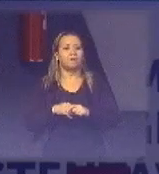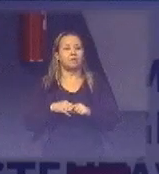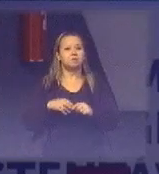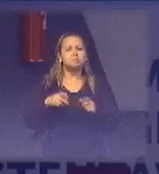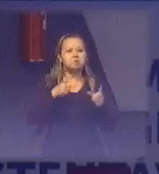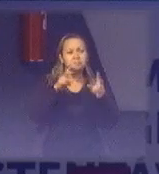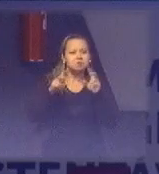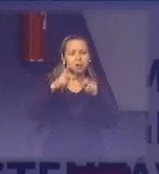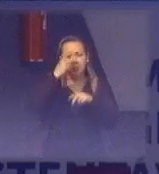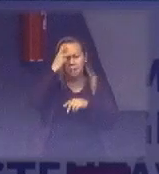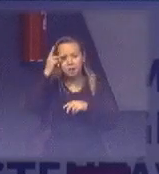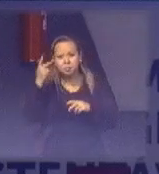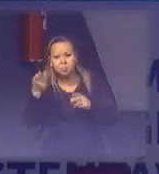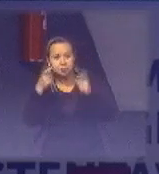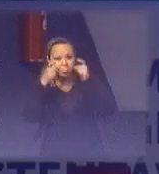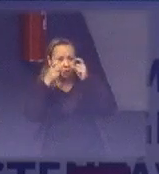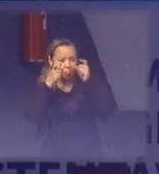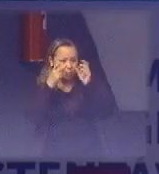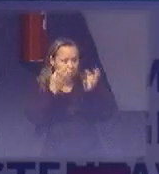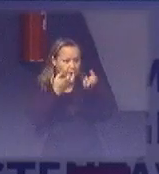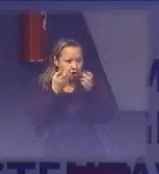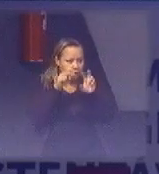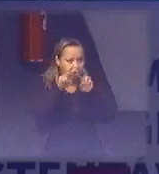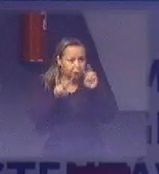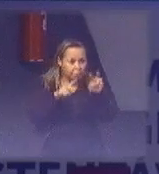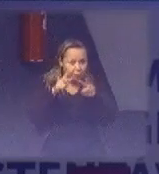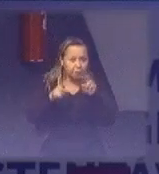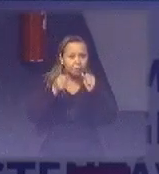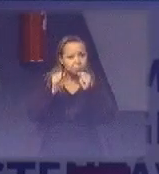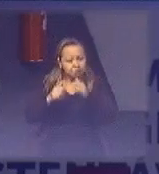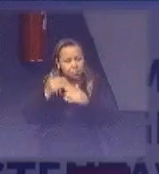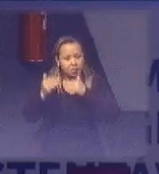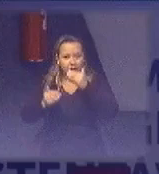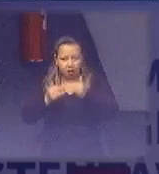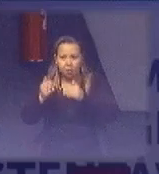em colaborar, em acompanhar e ver como é que se dá o processo.